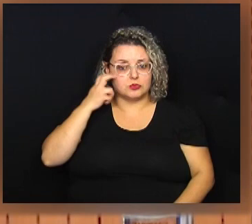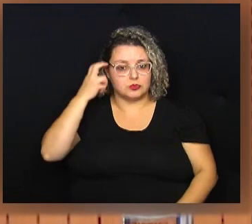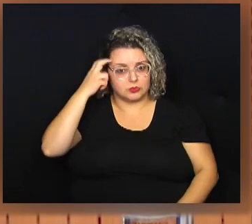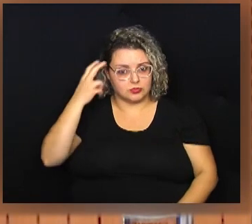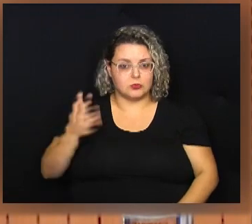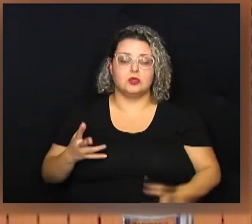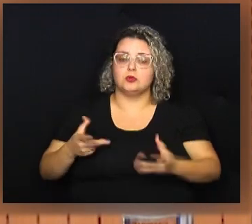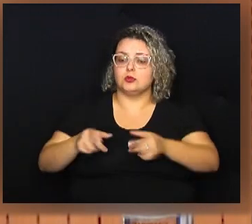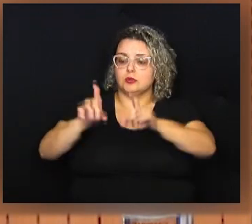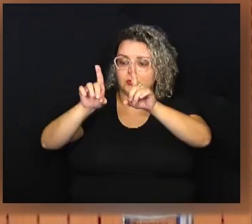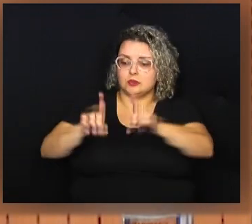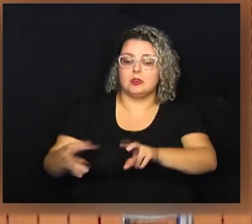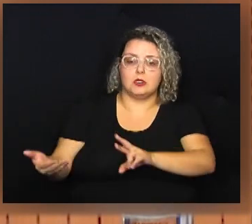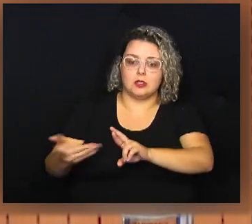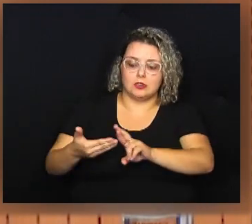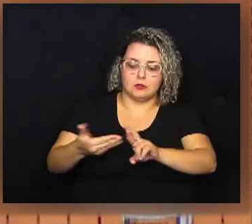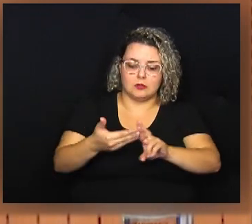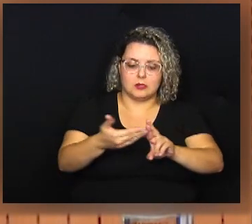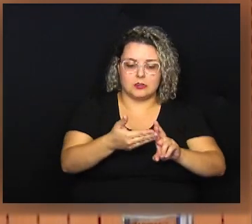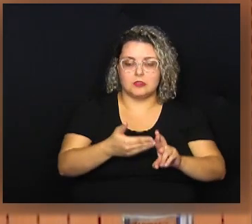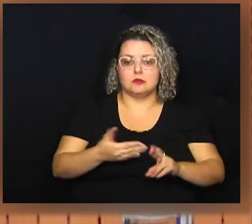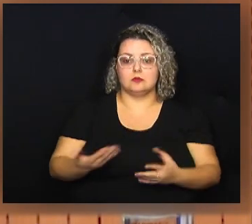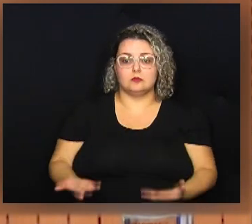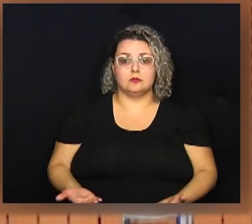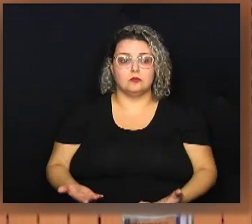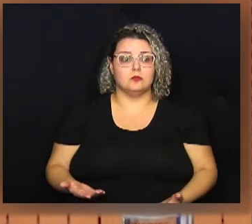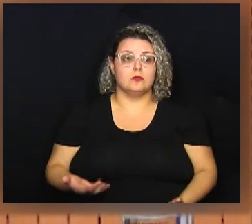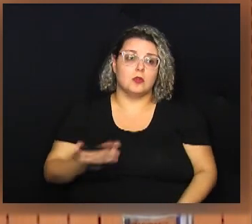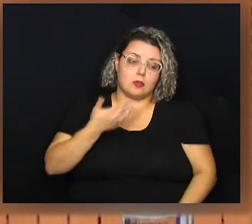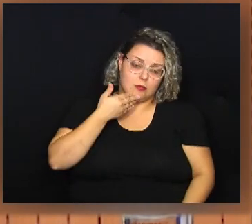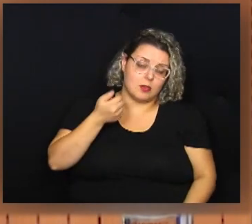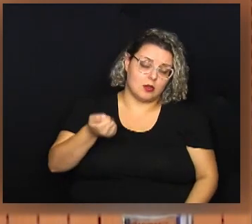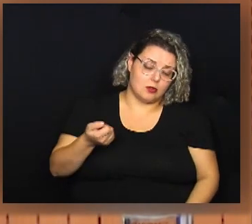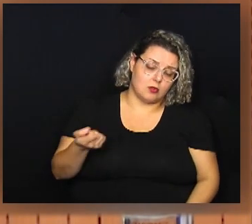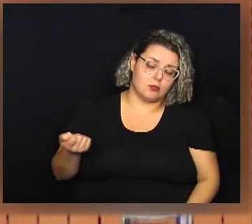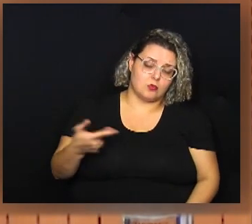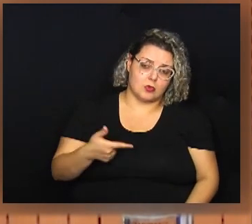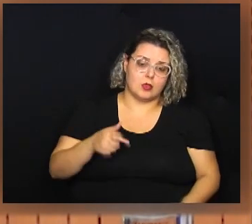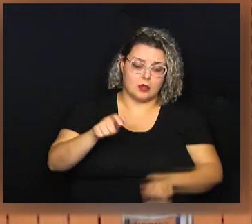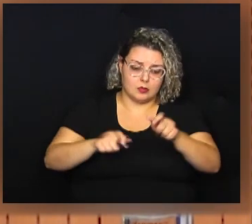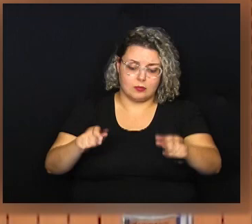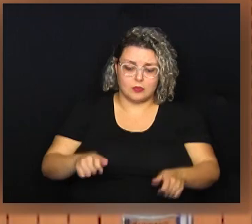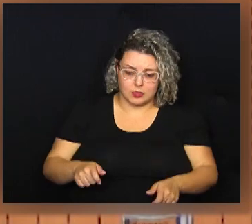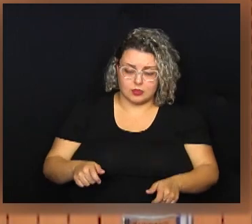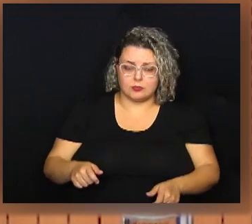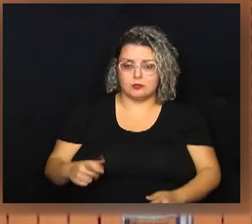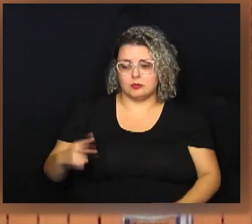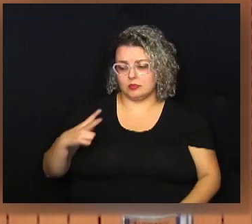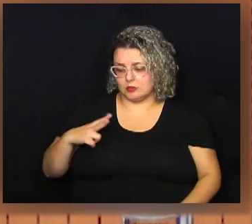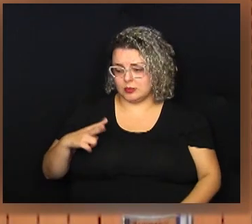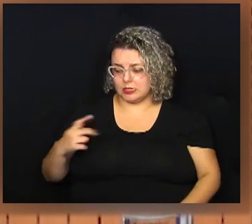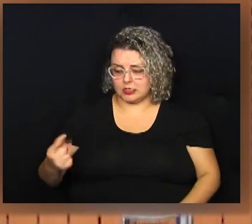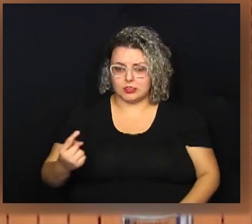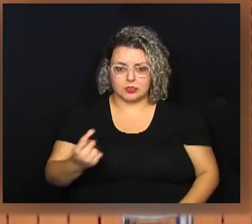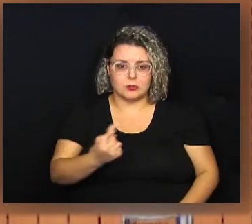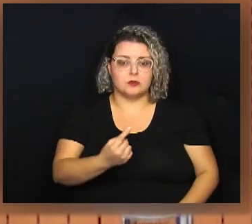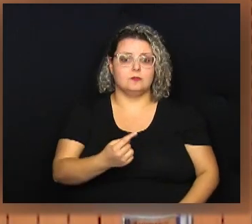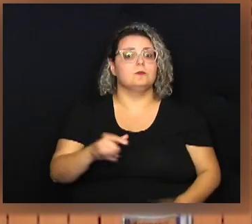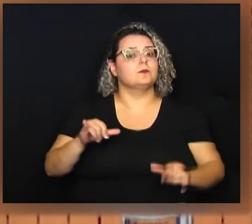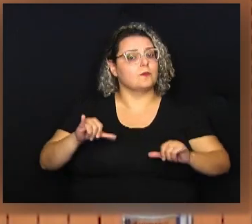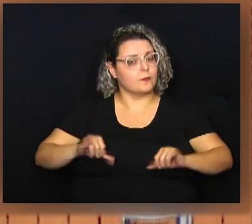Nós temos todas as deficiências ali representadas. Porque nada melhor do que as pessoas, na sua individualidade,